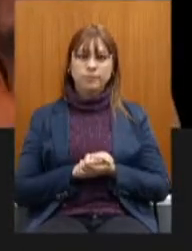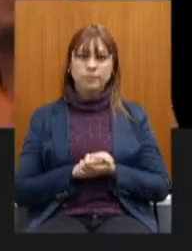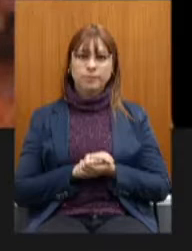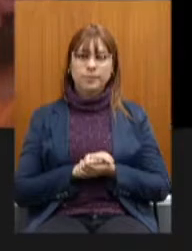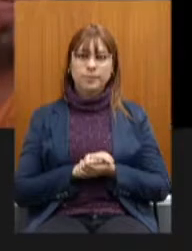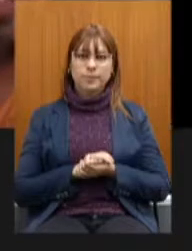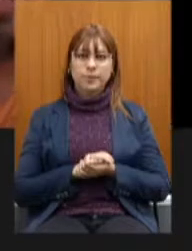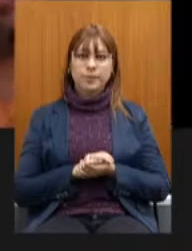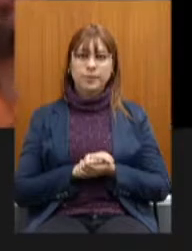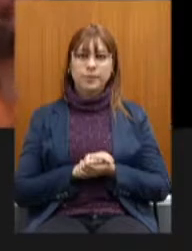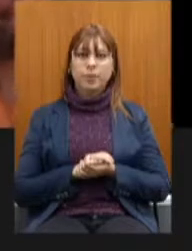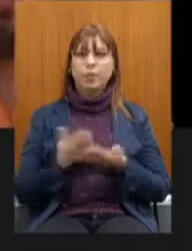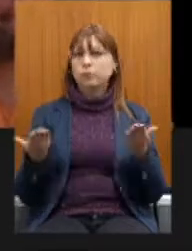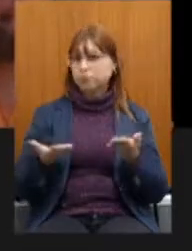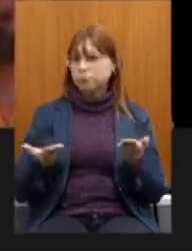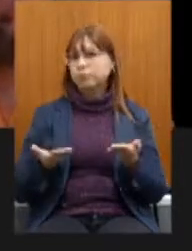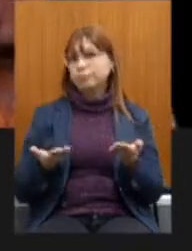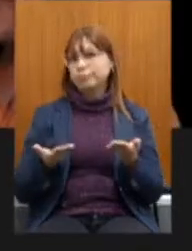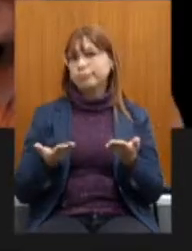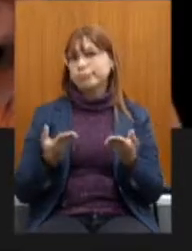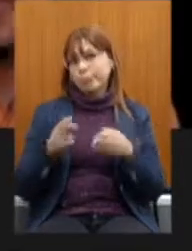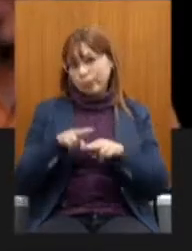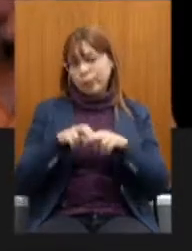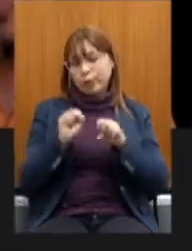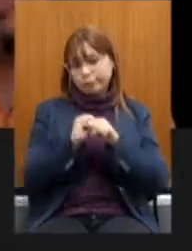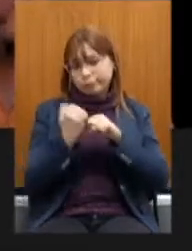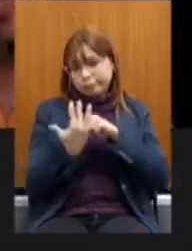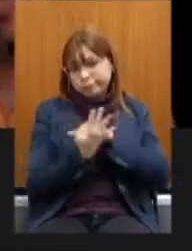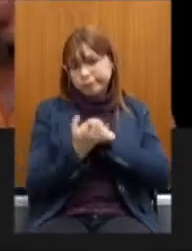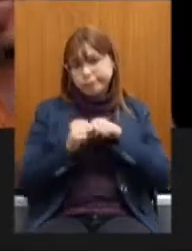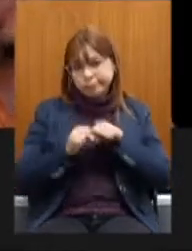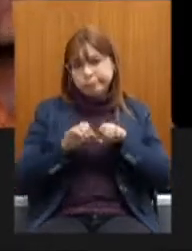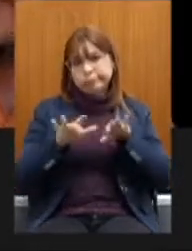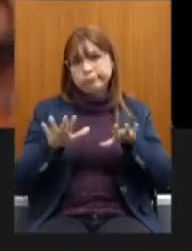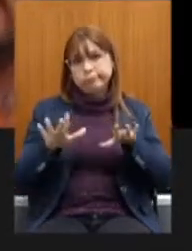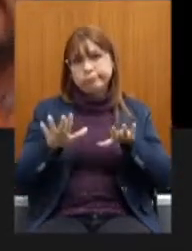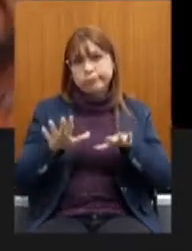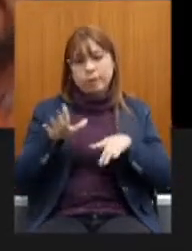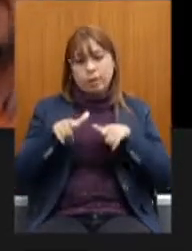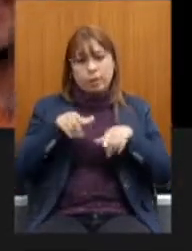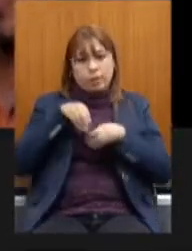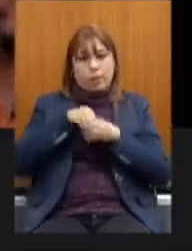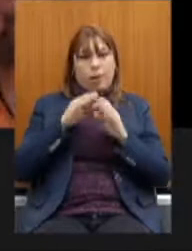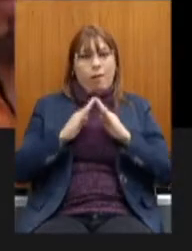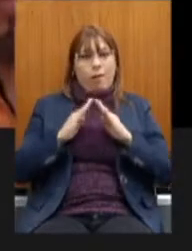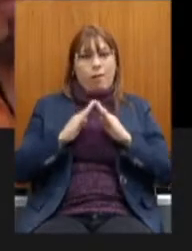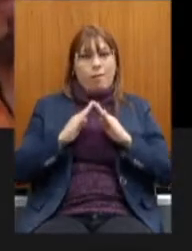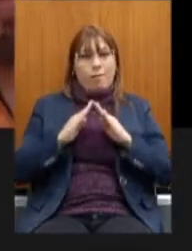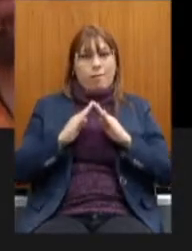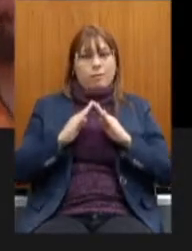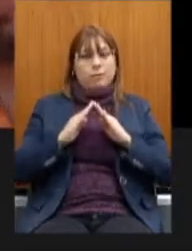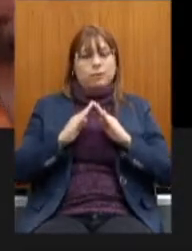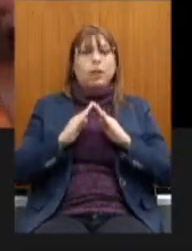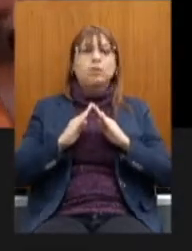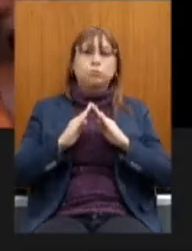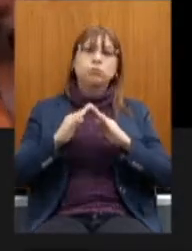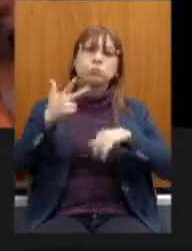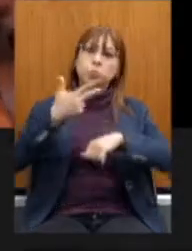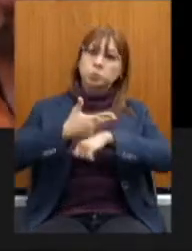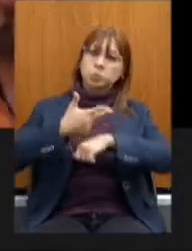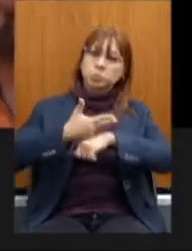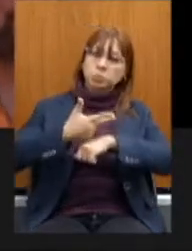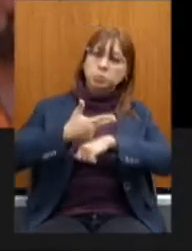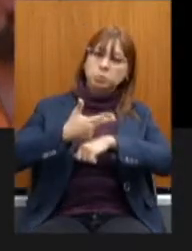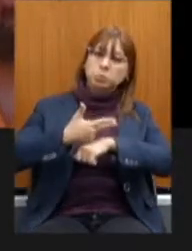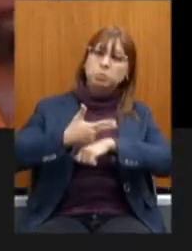Então, atualmente, com o estado da Covid, nós estamos trabalhando de casa e fazendo alguns vídeos e promovendo